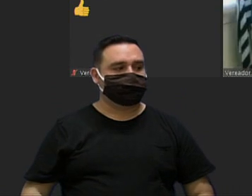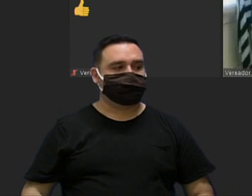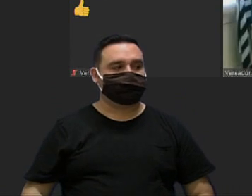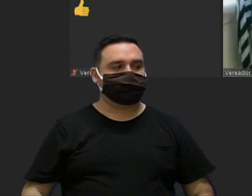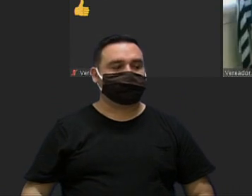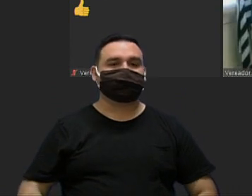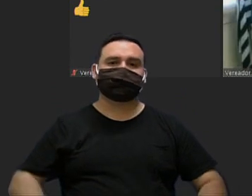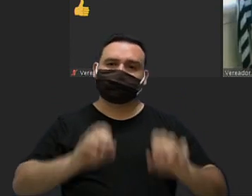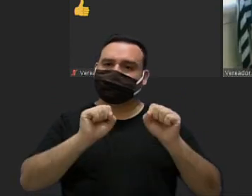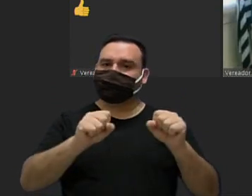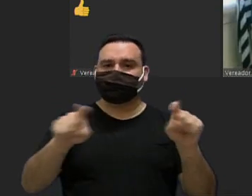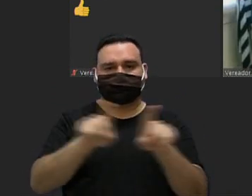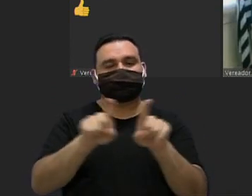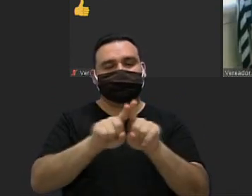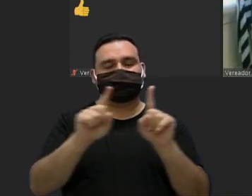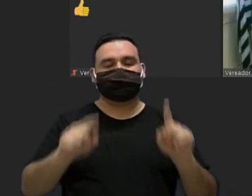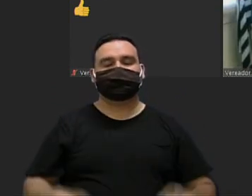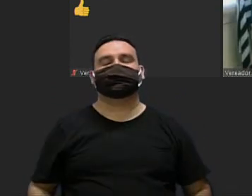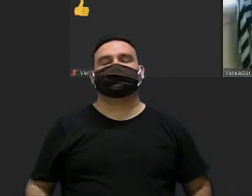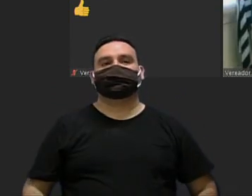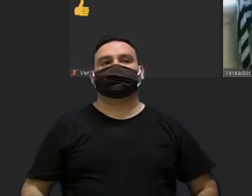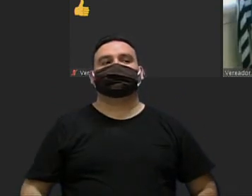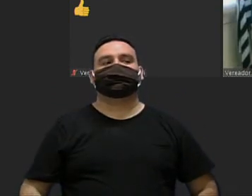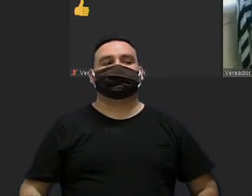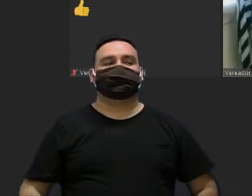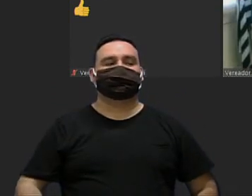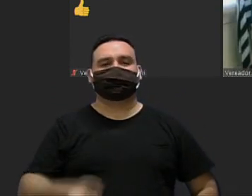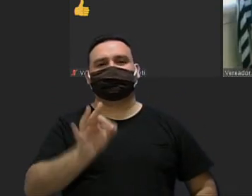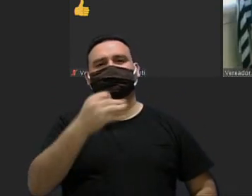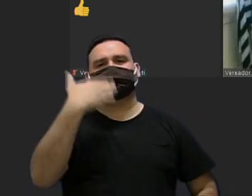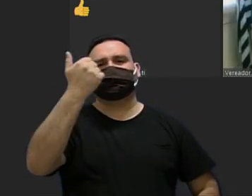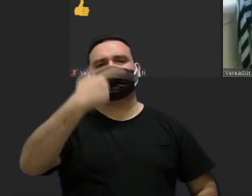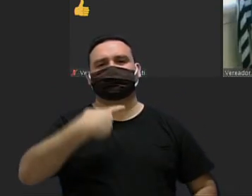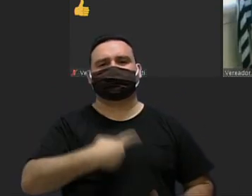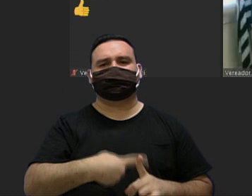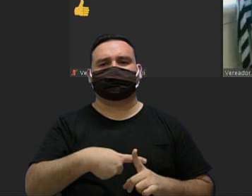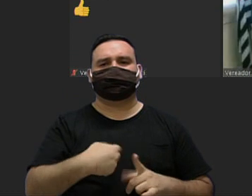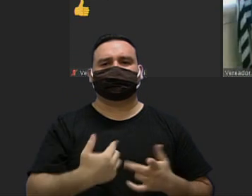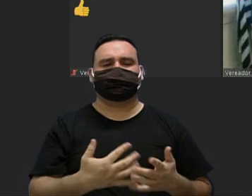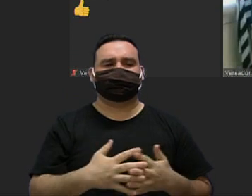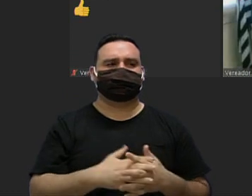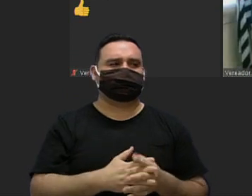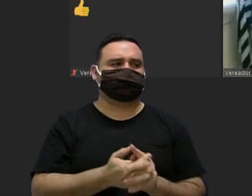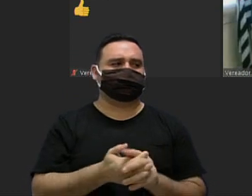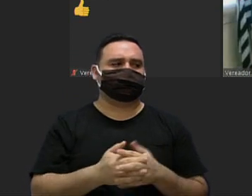pode ser sem problema nenhum pastor é ok